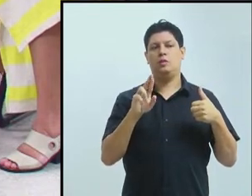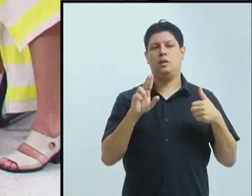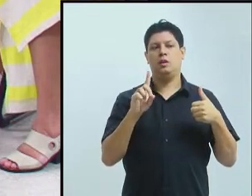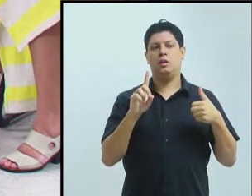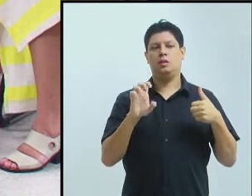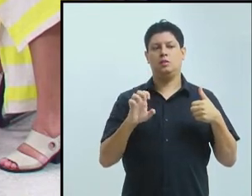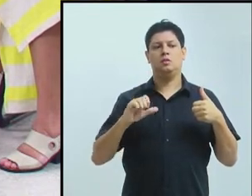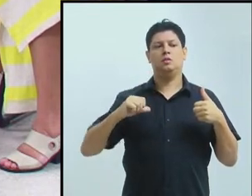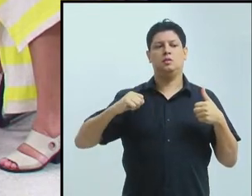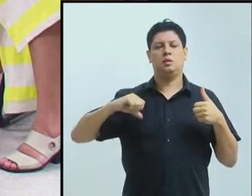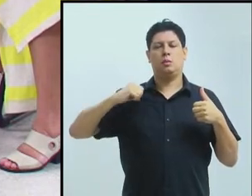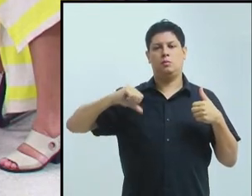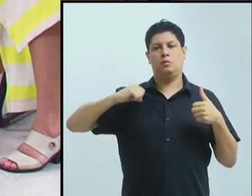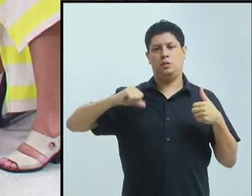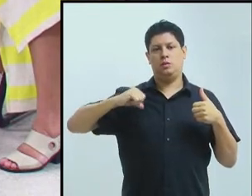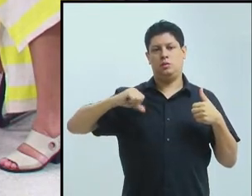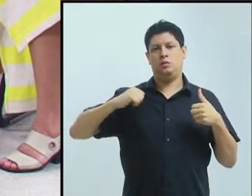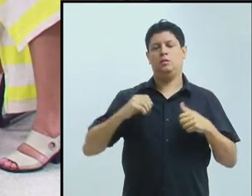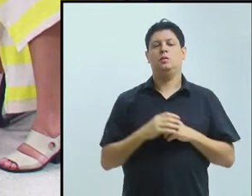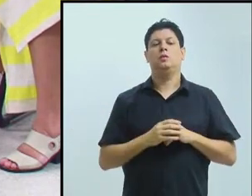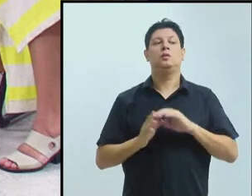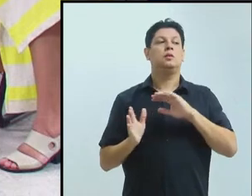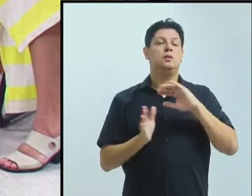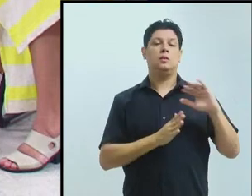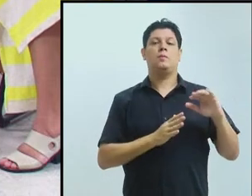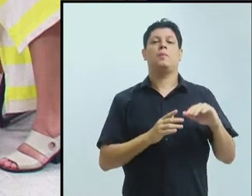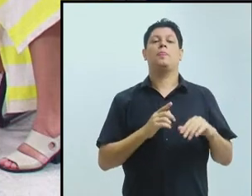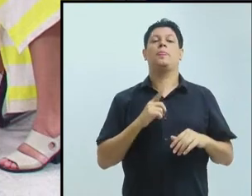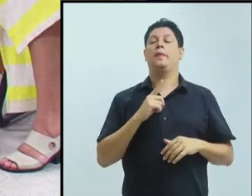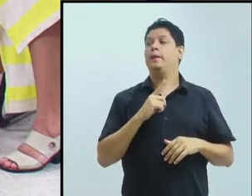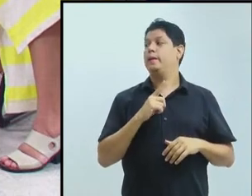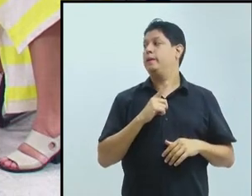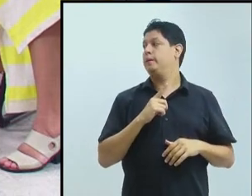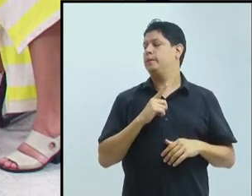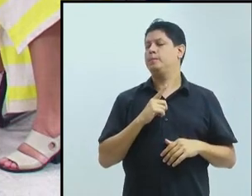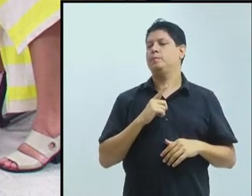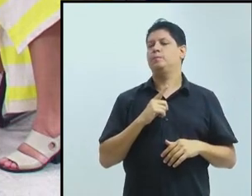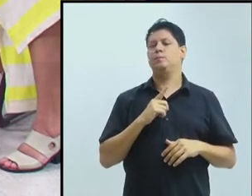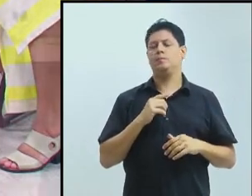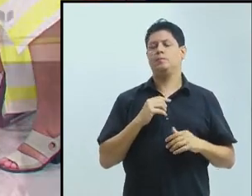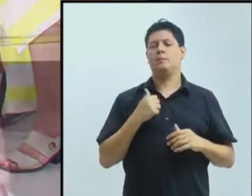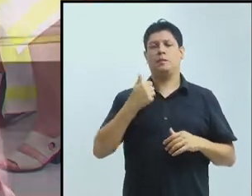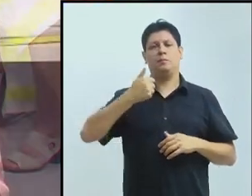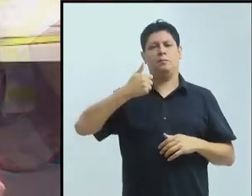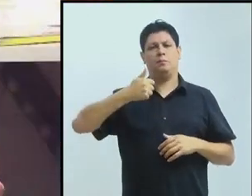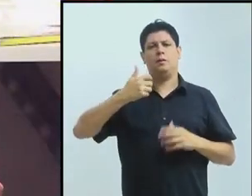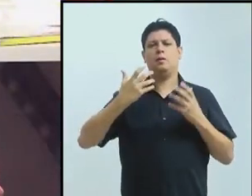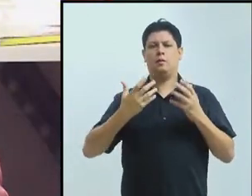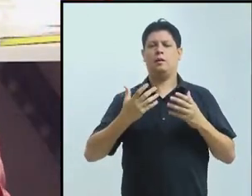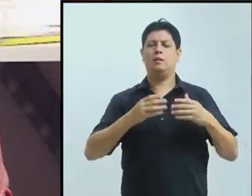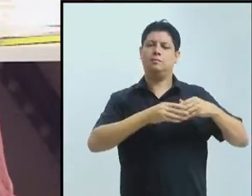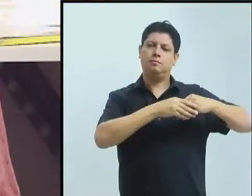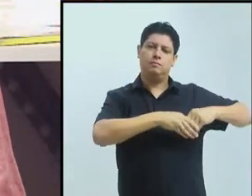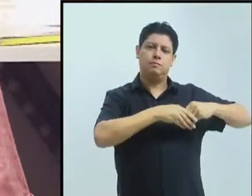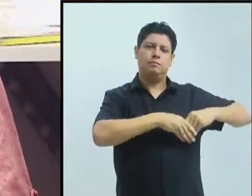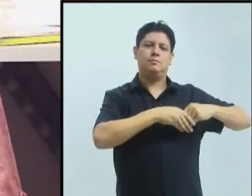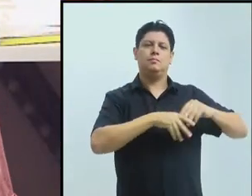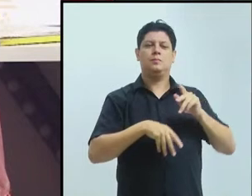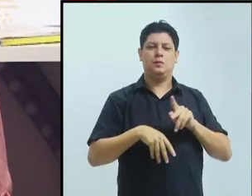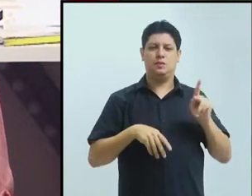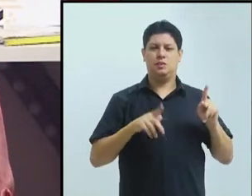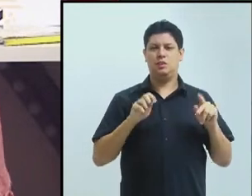Germana, que são minhas companheiras nessa mesa hoje à tarde. Bom a gente poder... A acaba muitas vezes se encontrando nessas